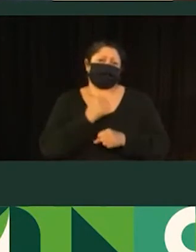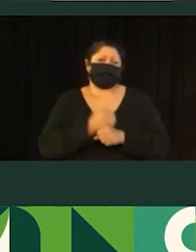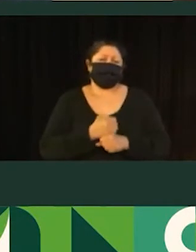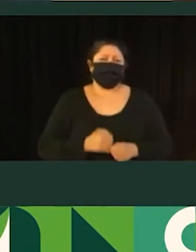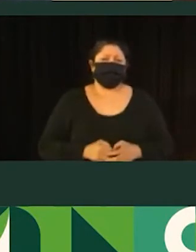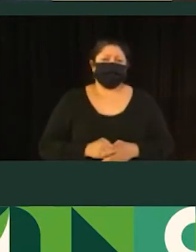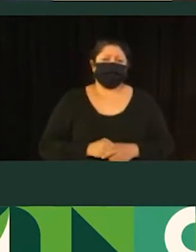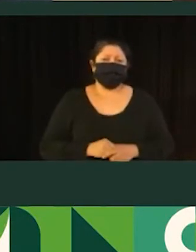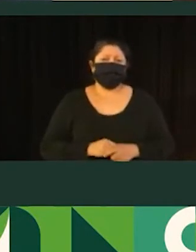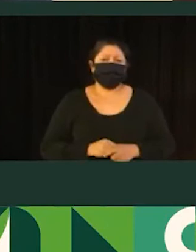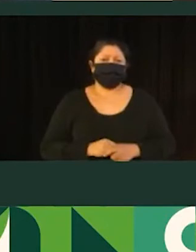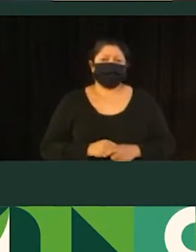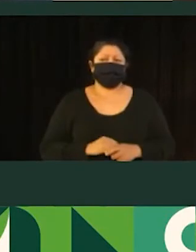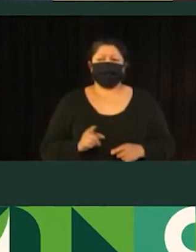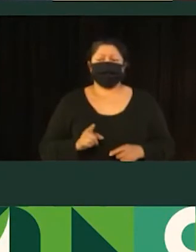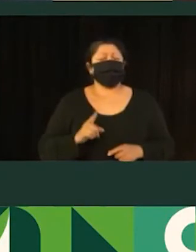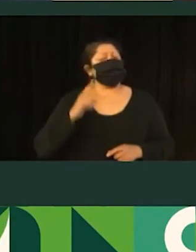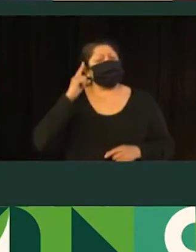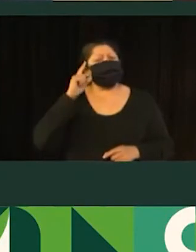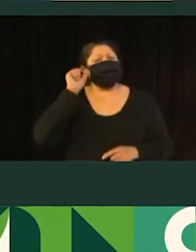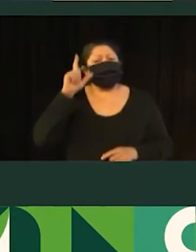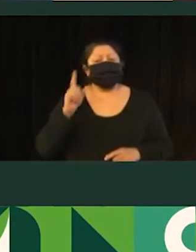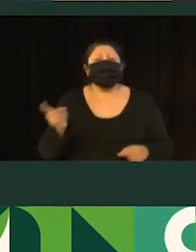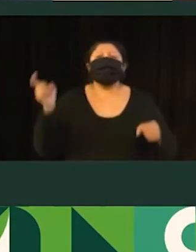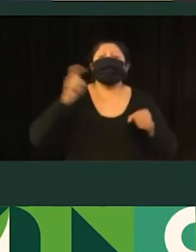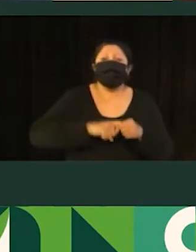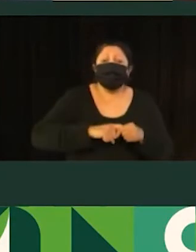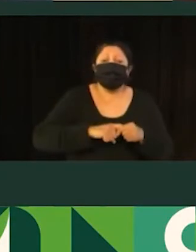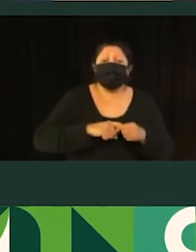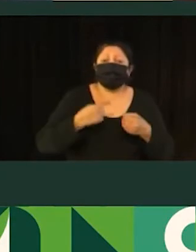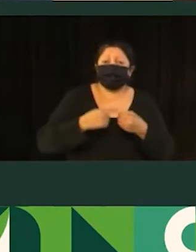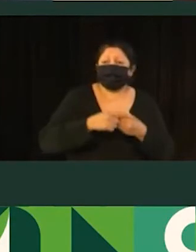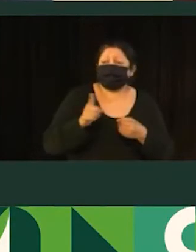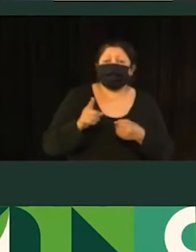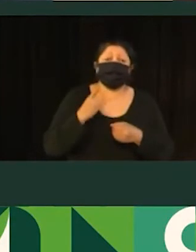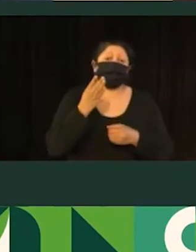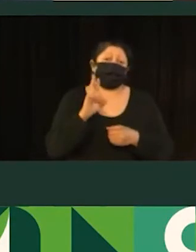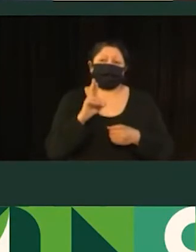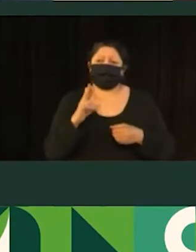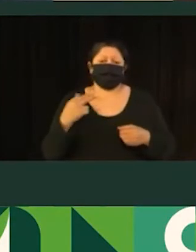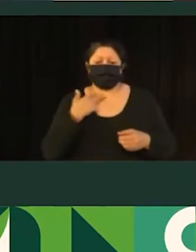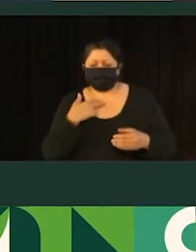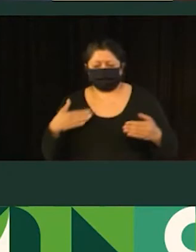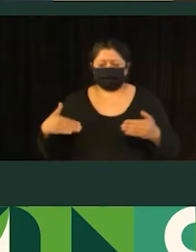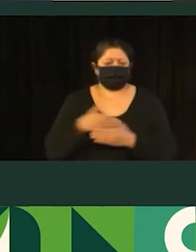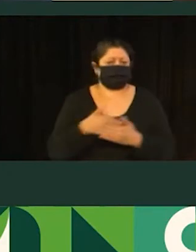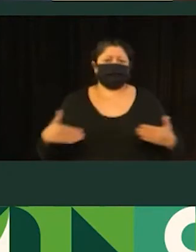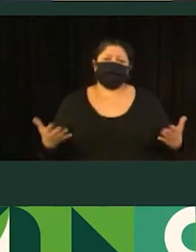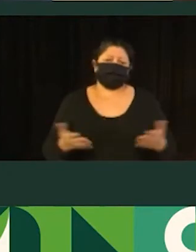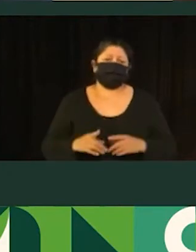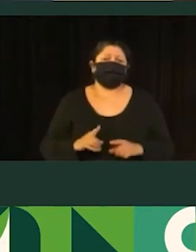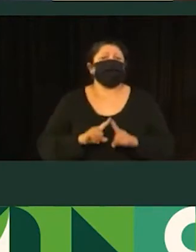E tabuleiros, que seria a ideia de devolver a parte da cidade e enterrar a BR. Então, claro, obras de alta complexidade, mas as